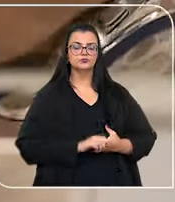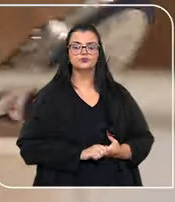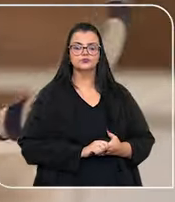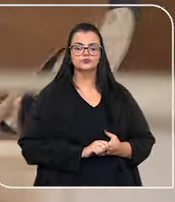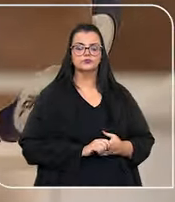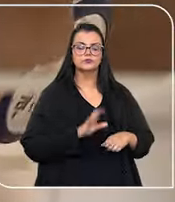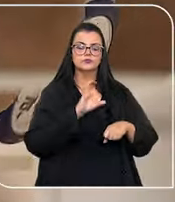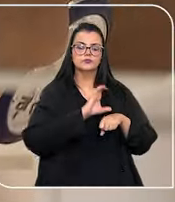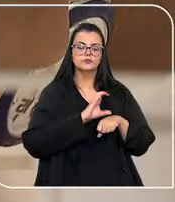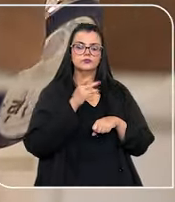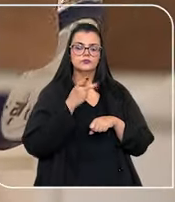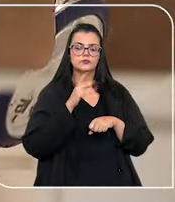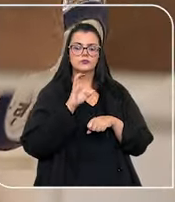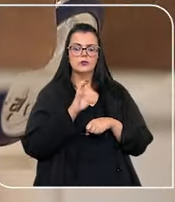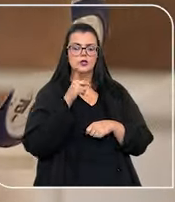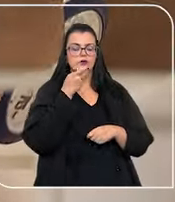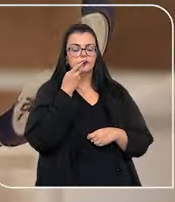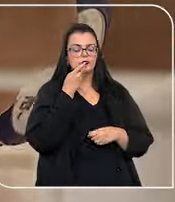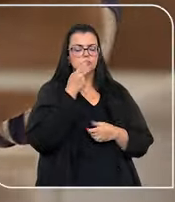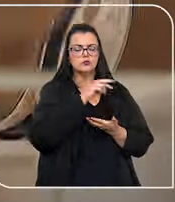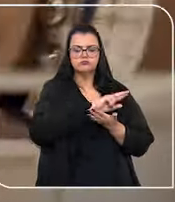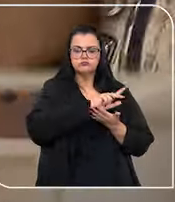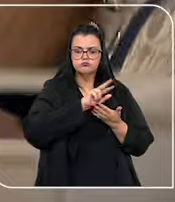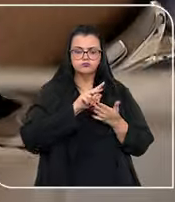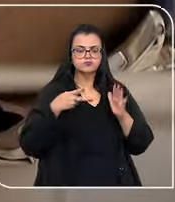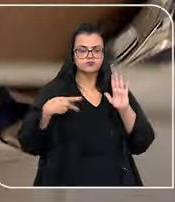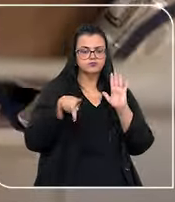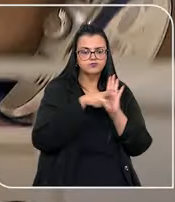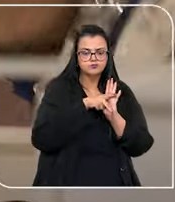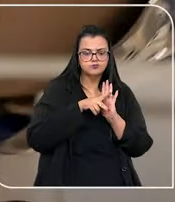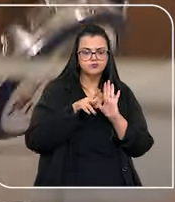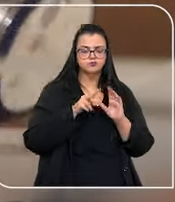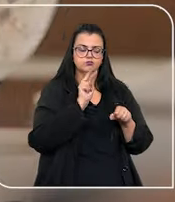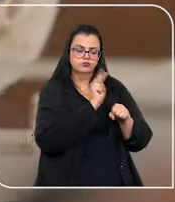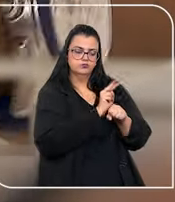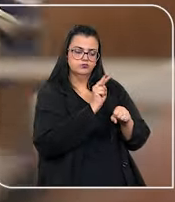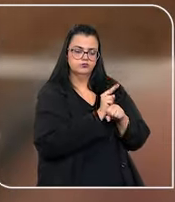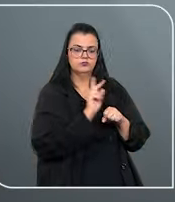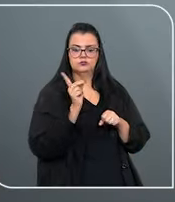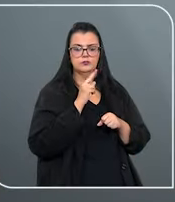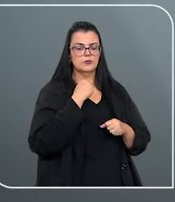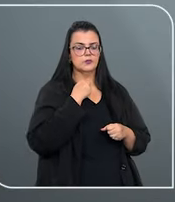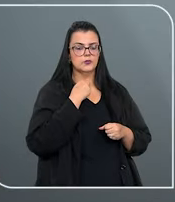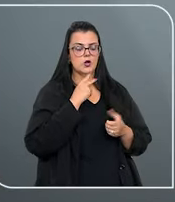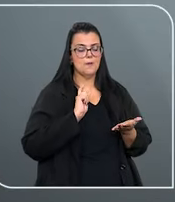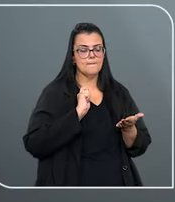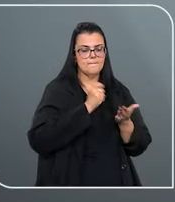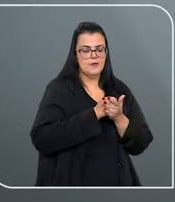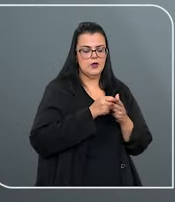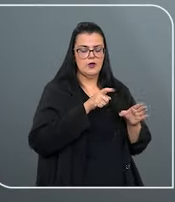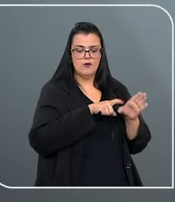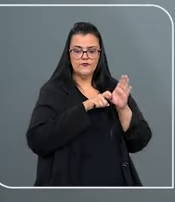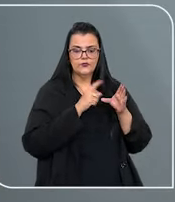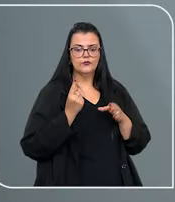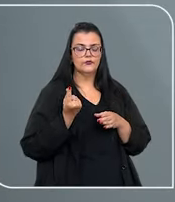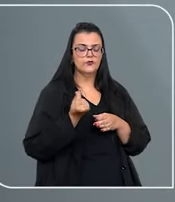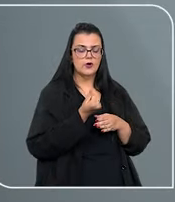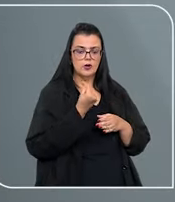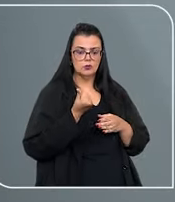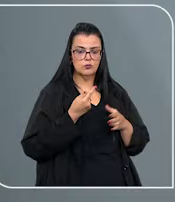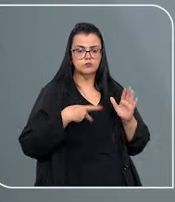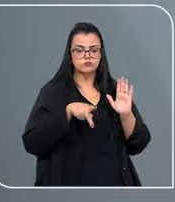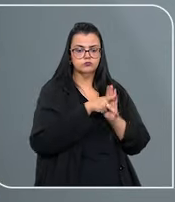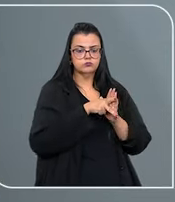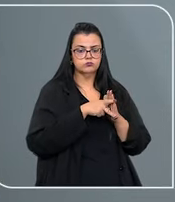O Código de Processo Civil prevê que vários bens não podem ser penhorados, a não ser para pagar valores devidos